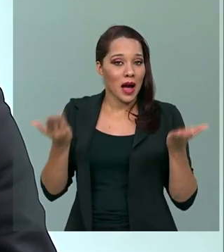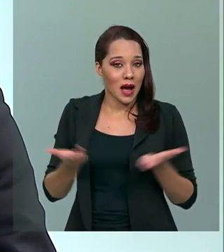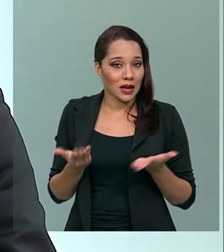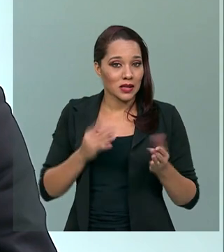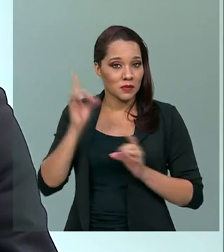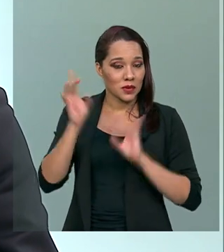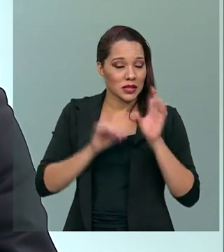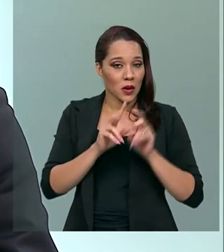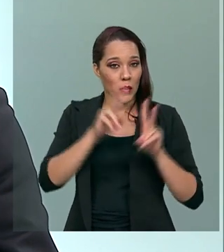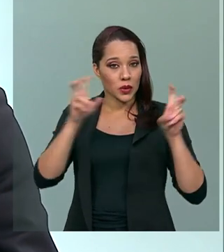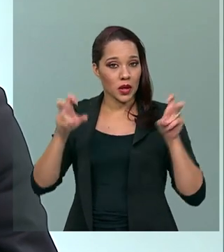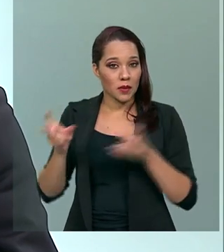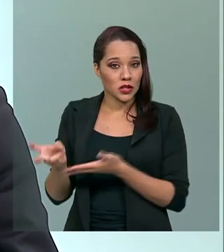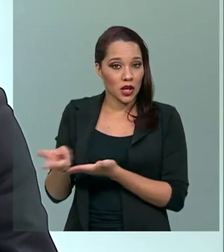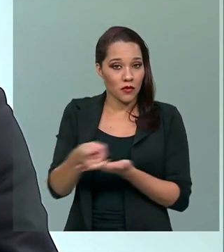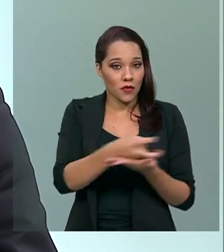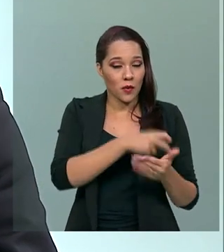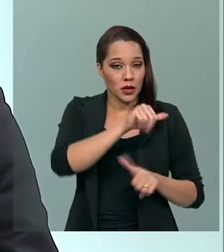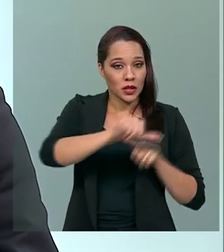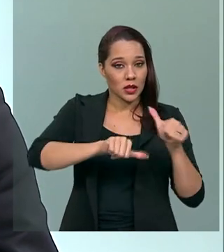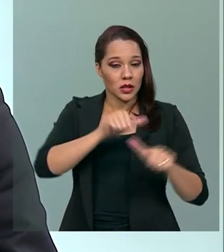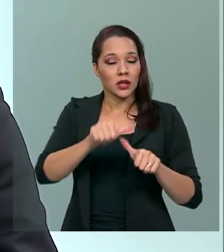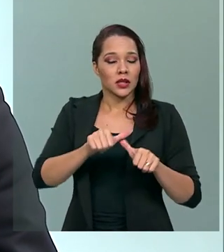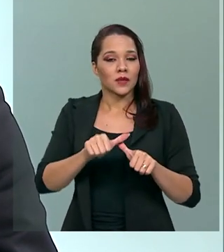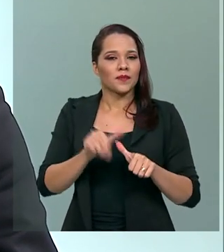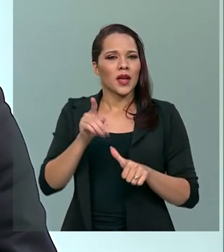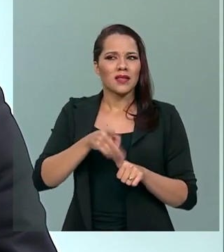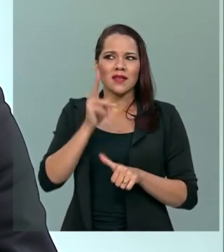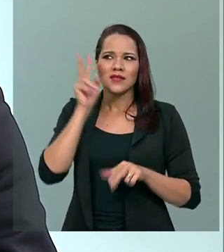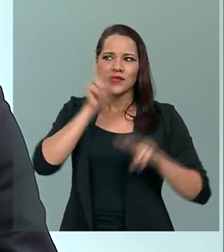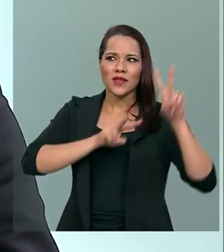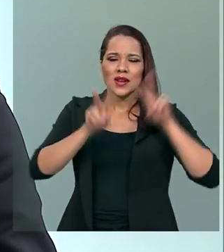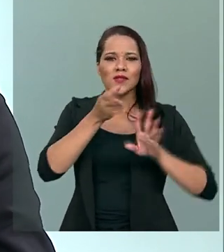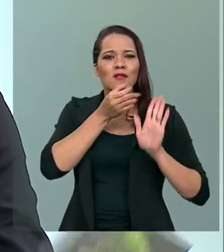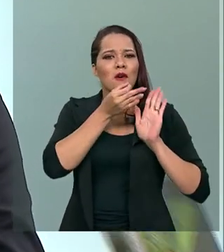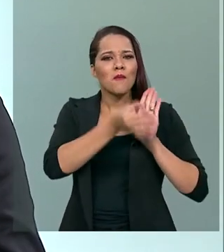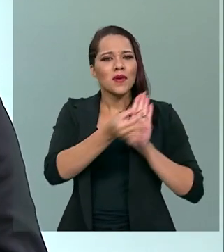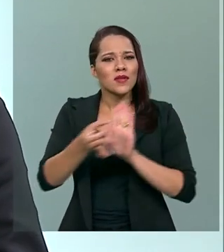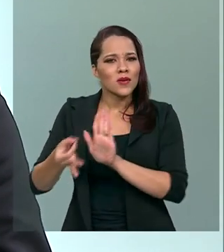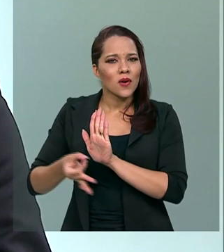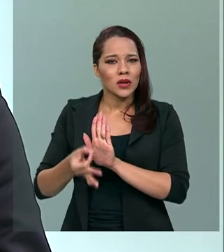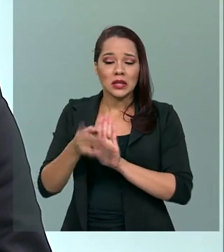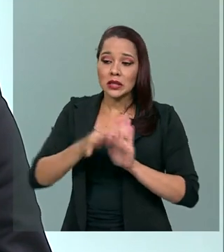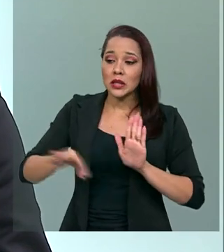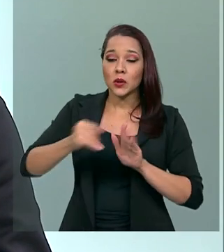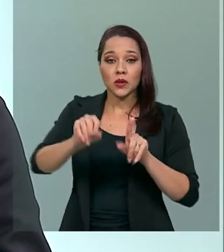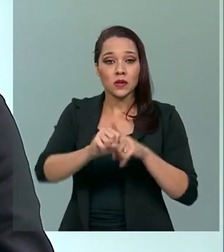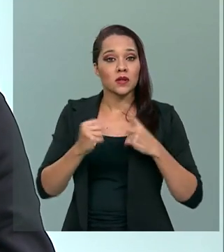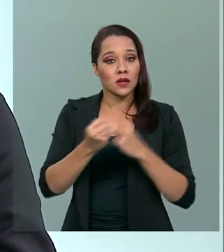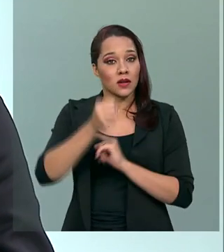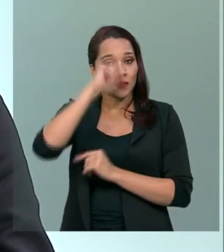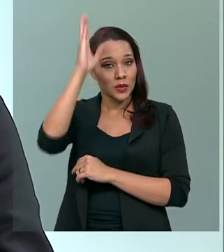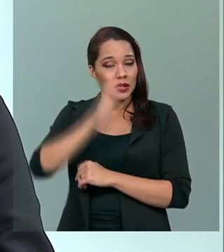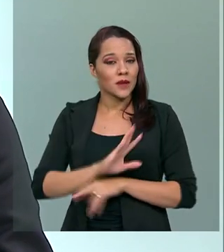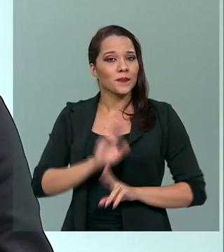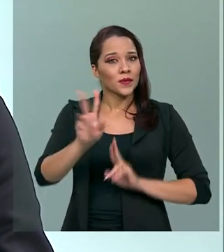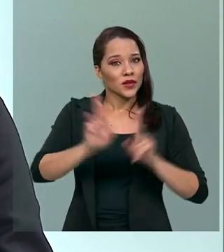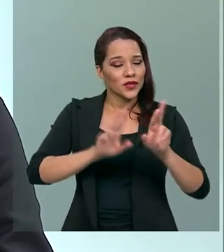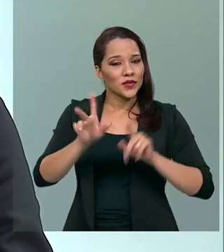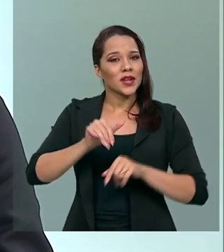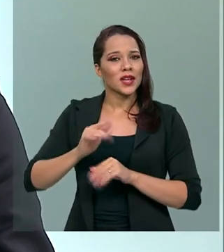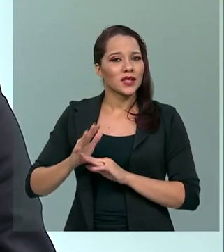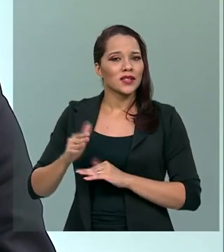Especial Reforma Tributária é trazer diferentes visões sobre essa questão que envolve toda a sociedade brasileira, os diferentes